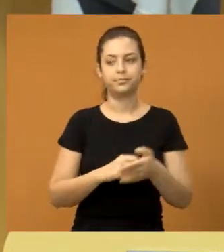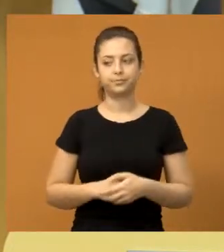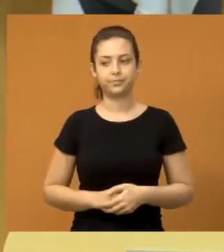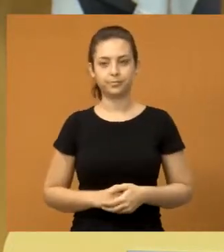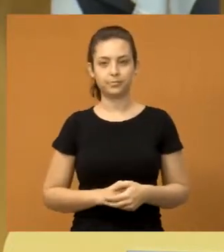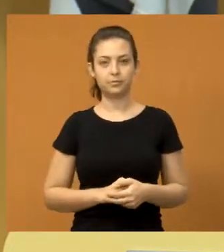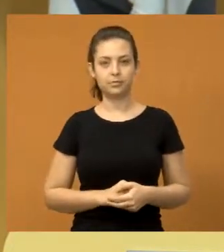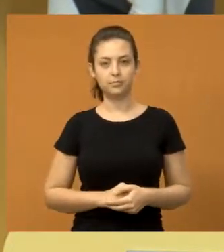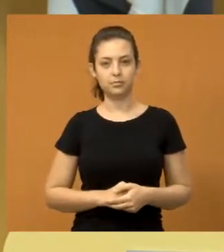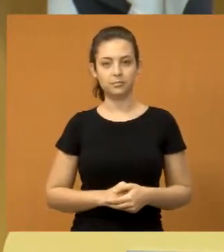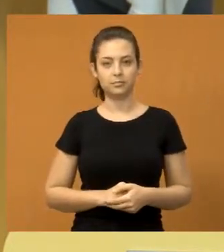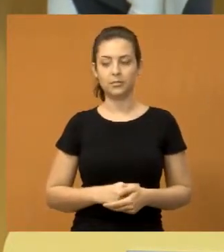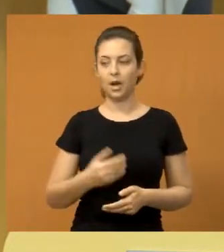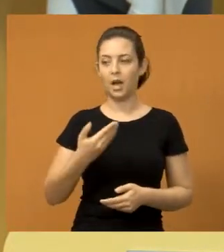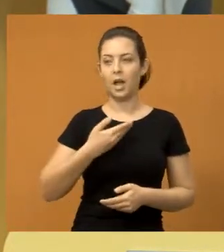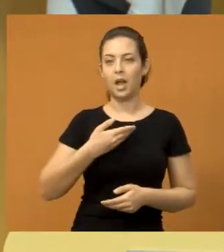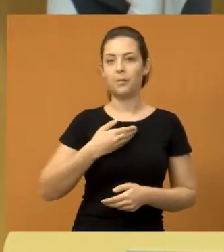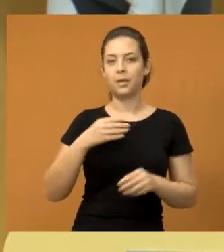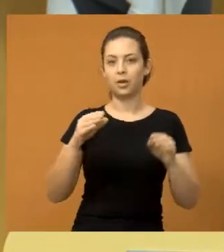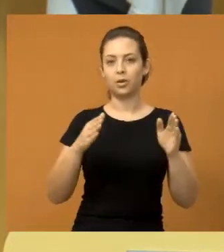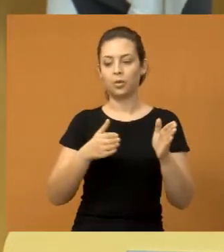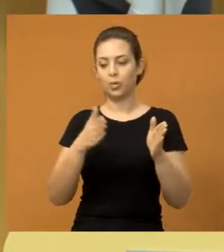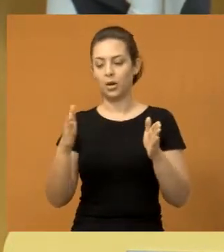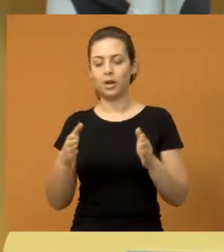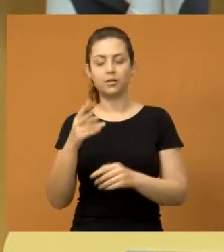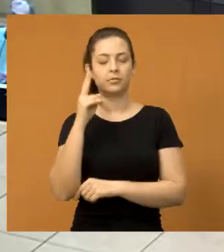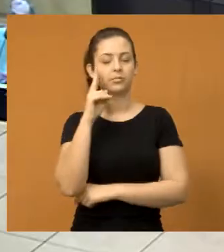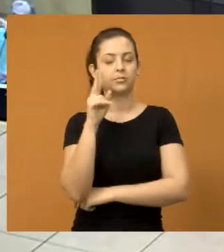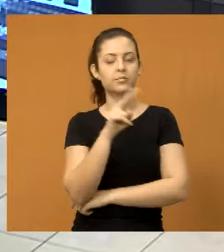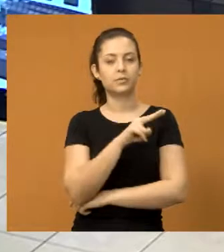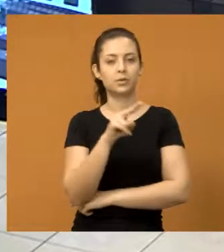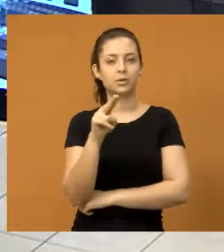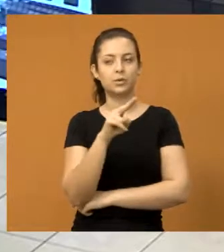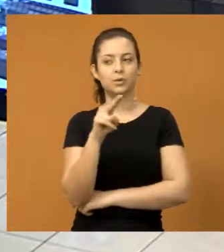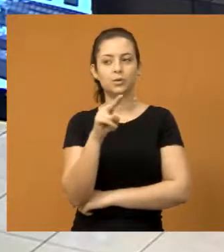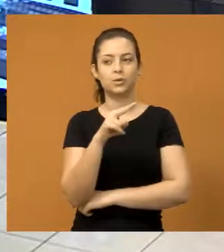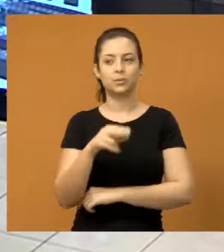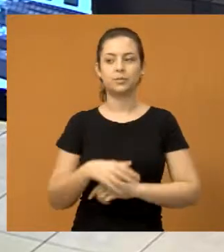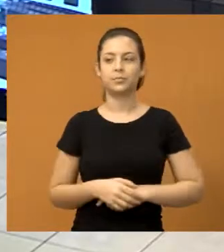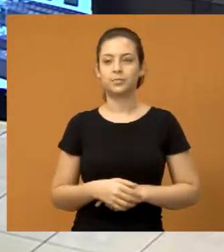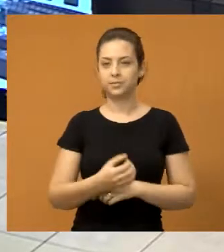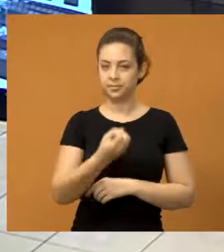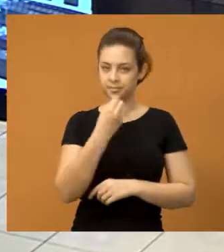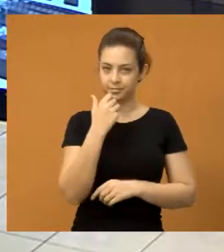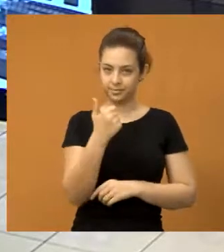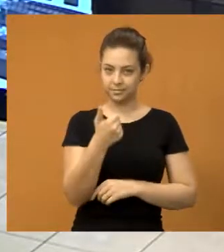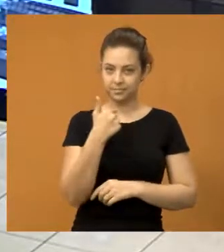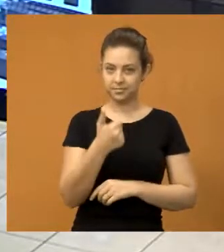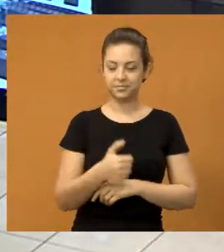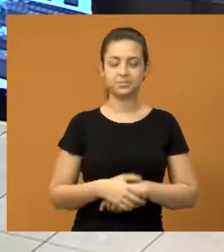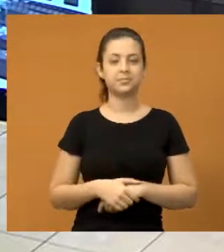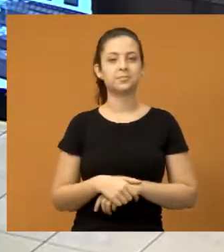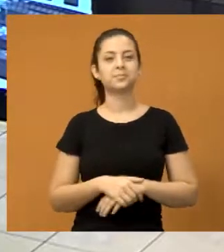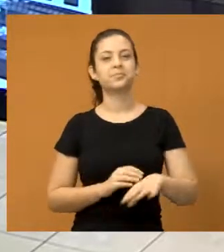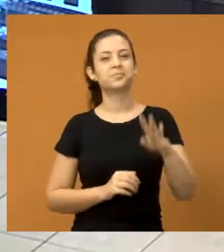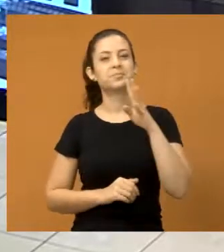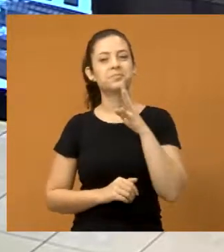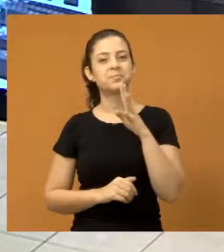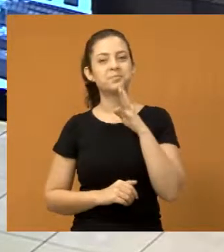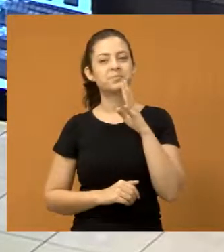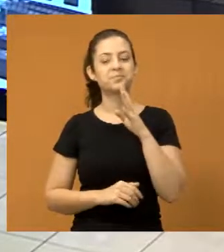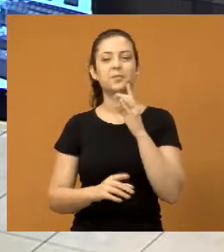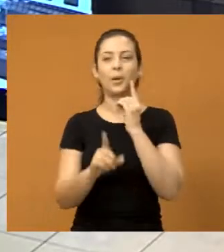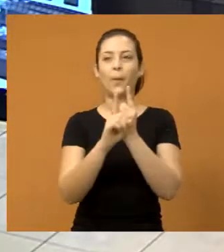Quero cumprimentar também o meu amigo ali, do lado do Odilo ali, eu não me lembro o nome dele agora, tudo bem? Mas eu conheço ele, sim,